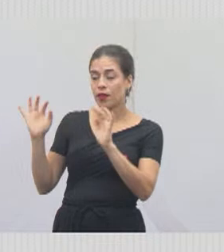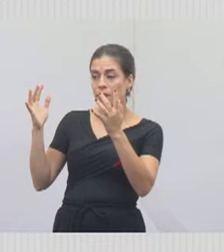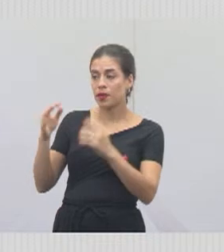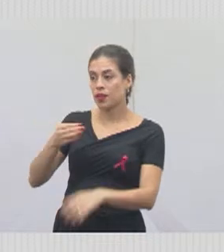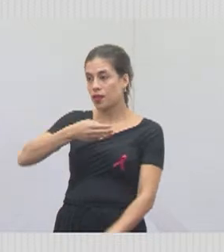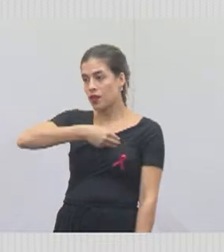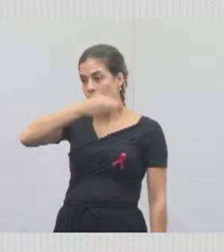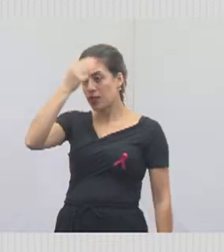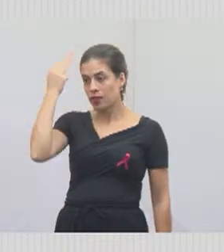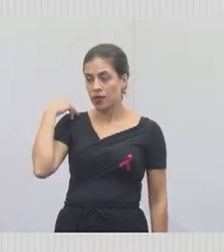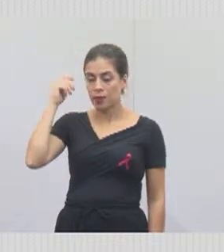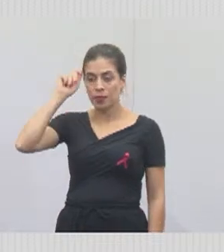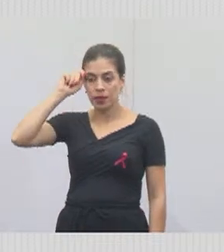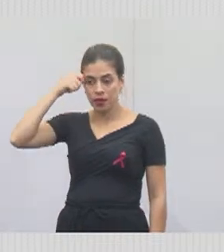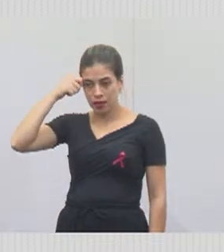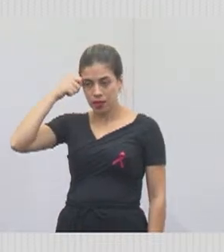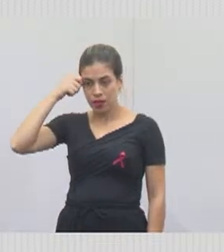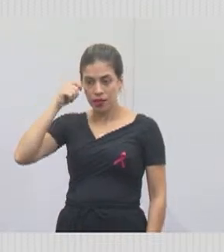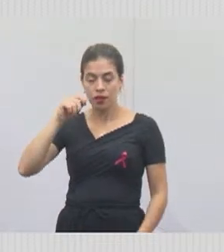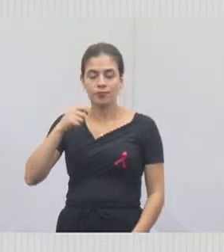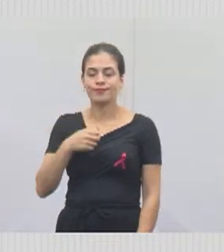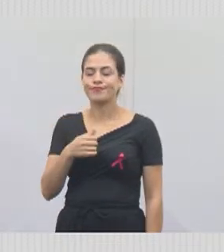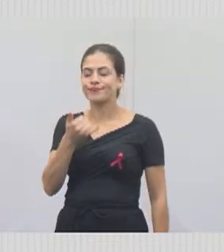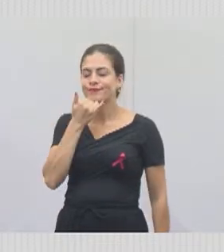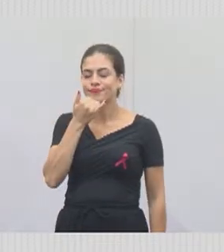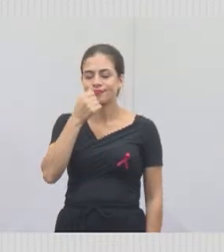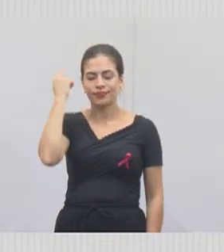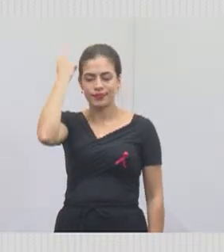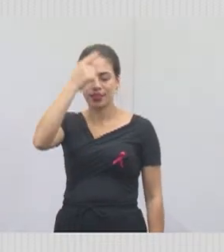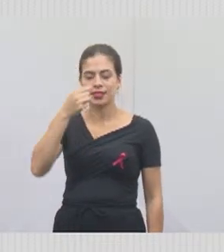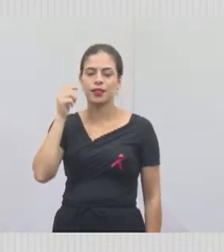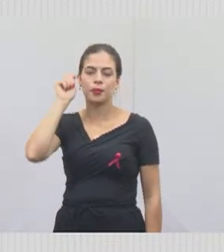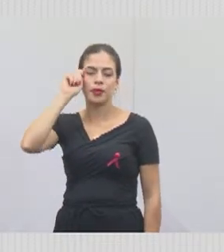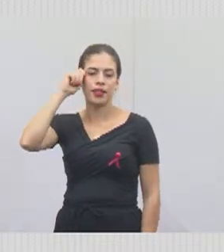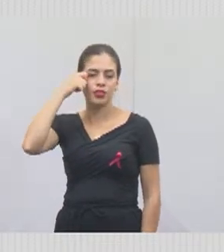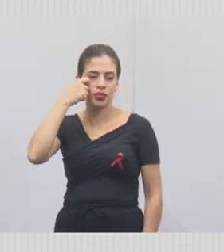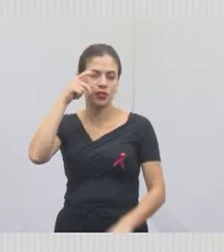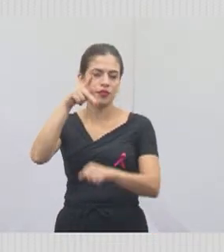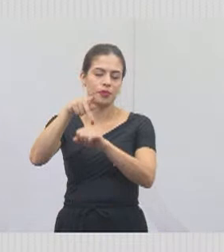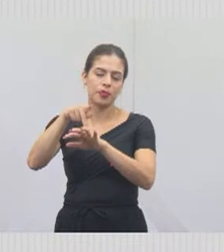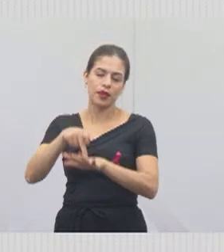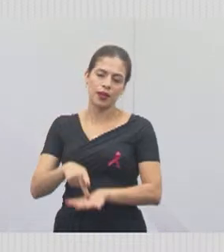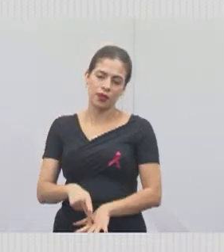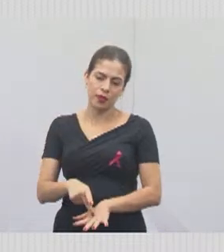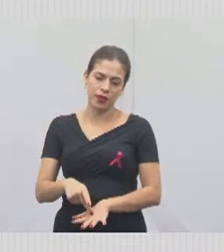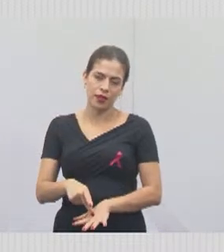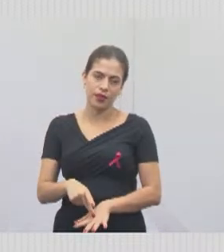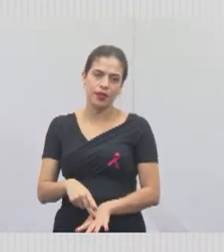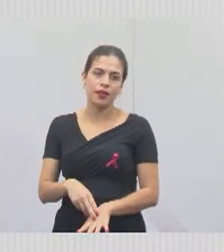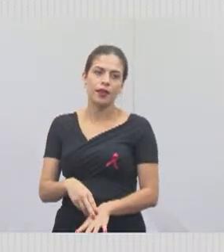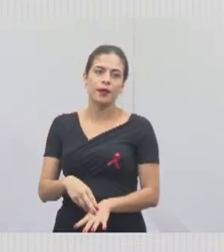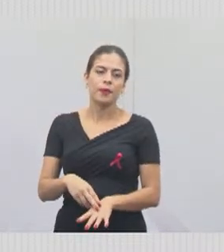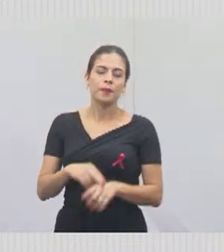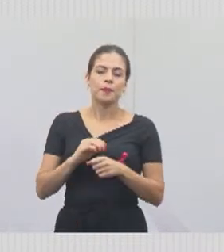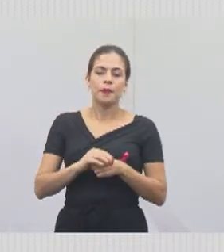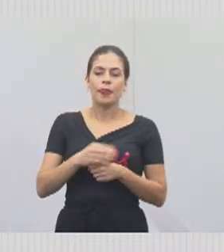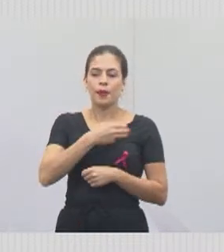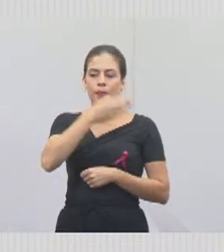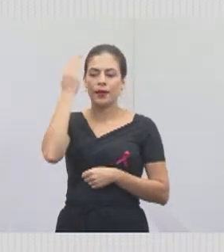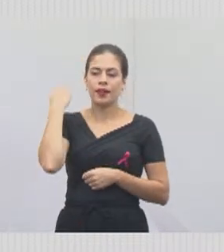Águas, ali no Paratei do Meio, da paróquia Maria Auxiliadora dos Cristãos.